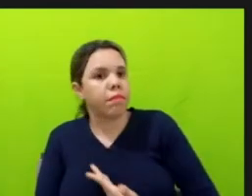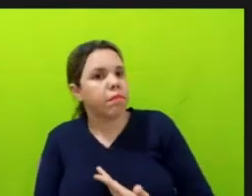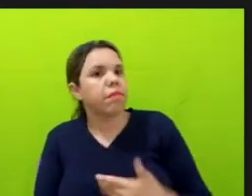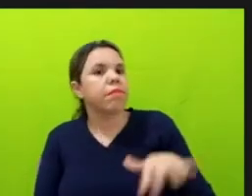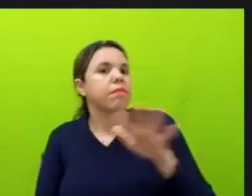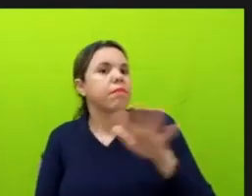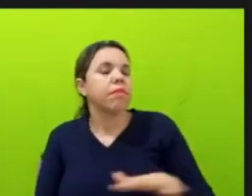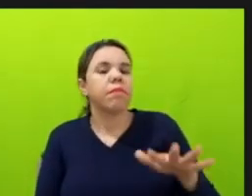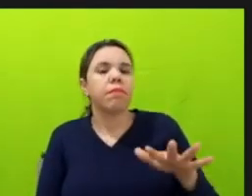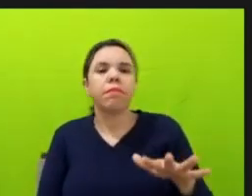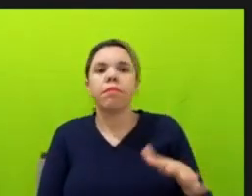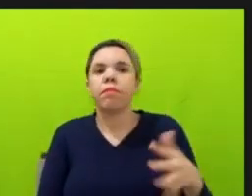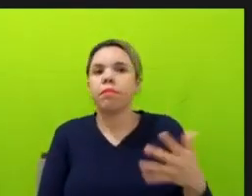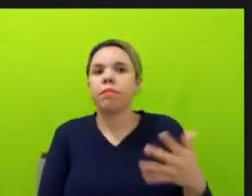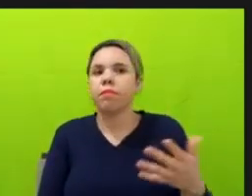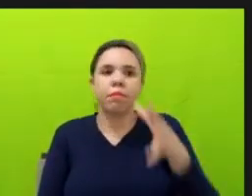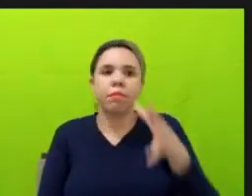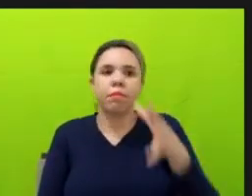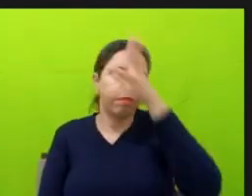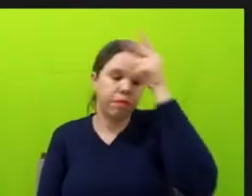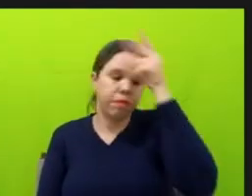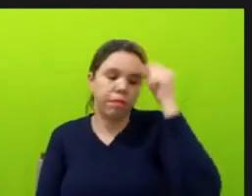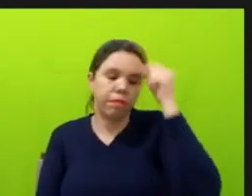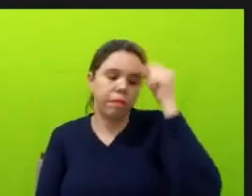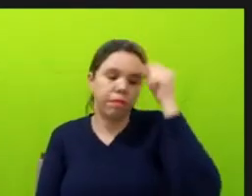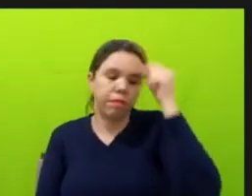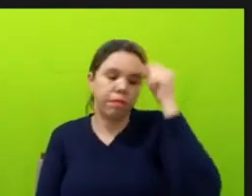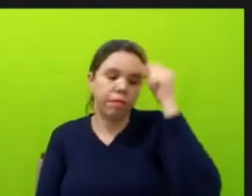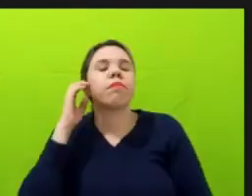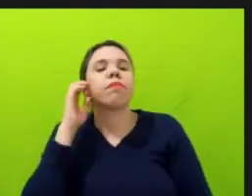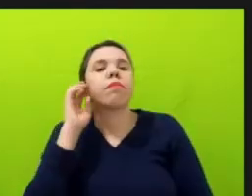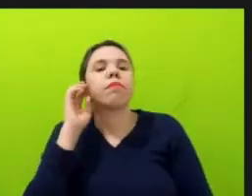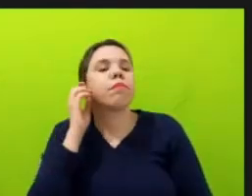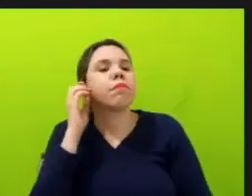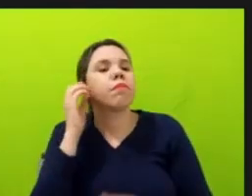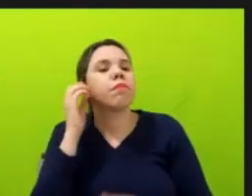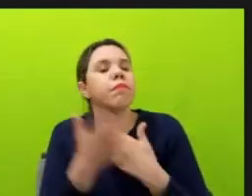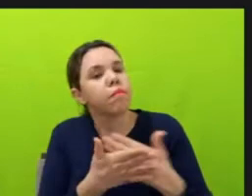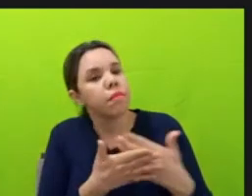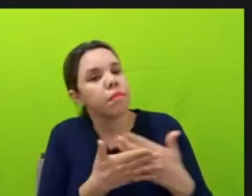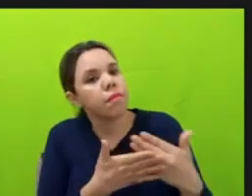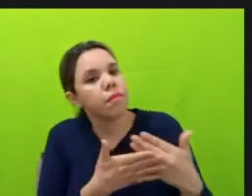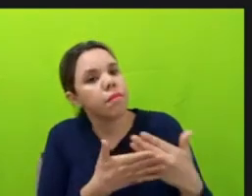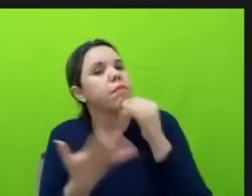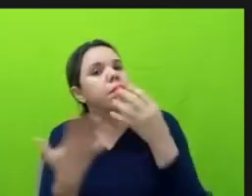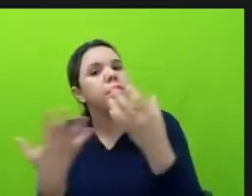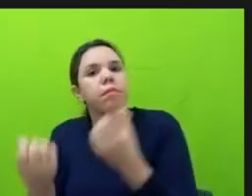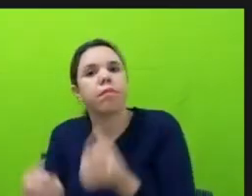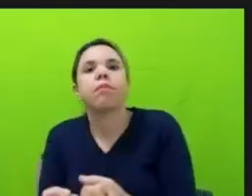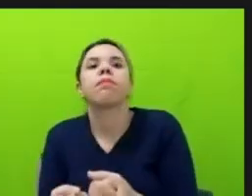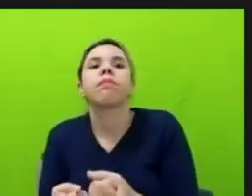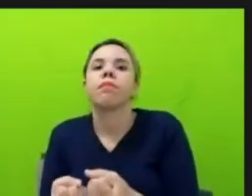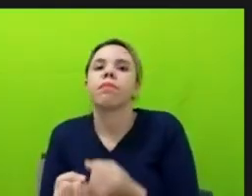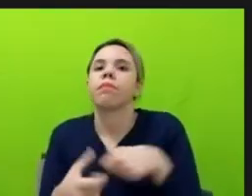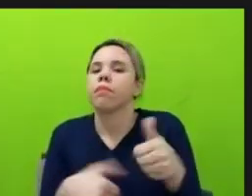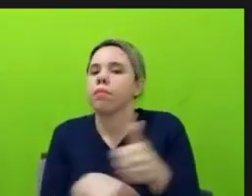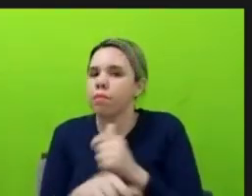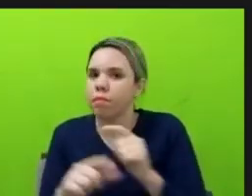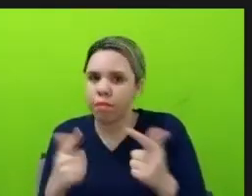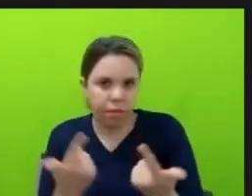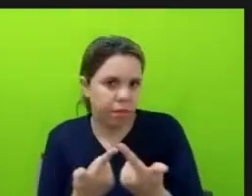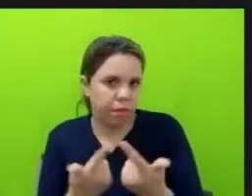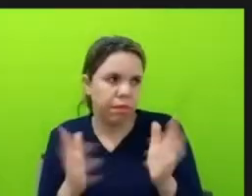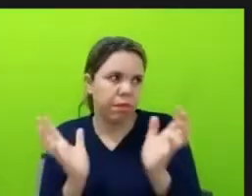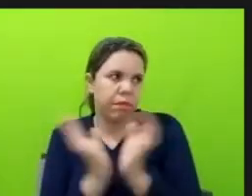Amazônia inteira, e começaram a assumir os postos de gestão desses órgãos militares, é,